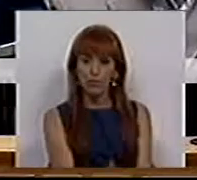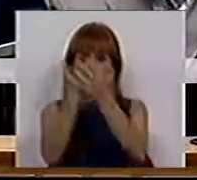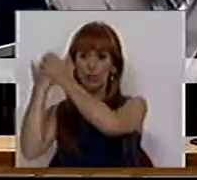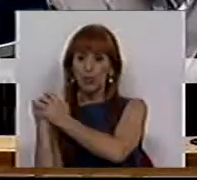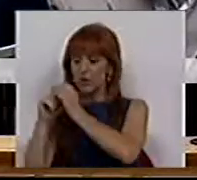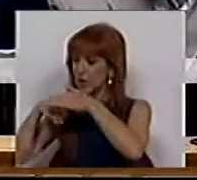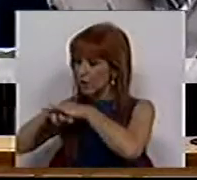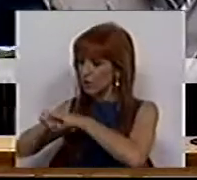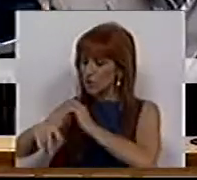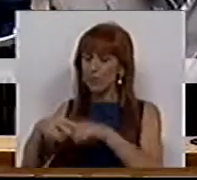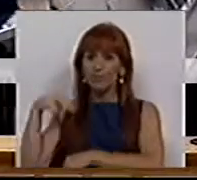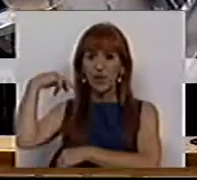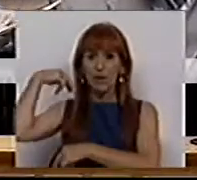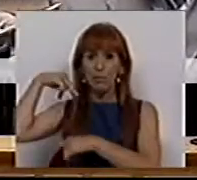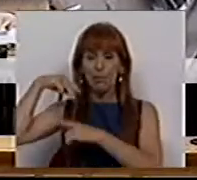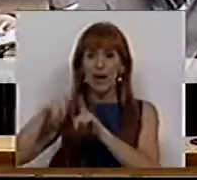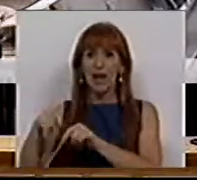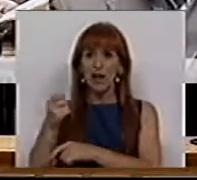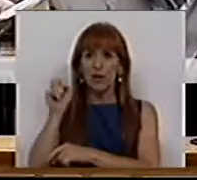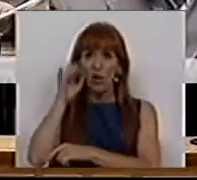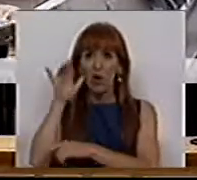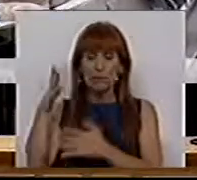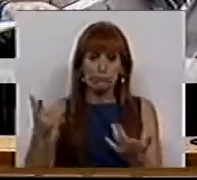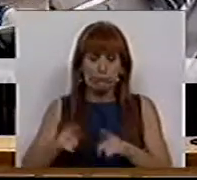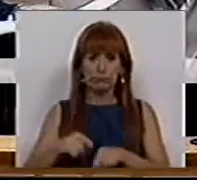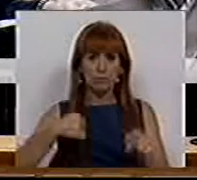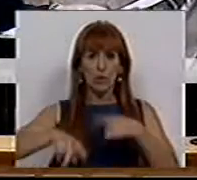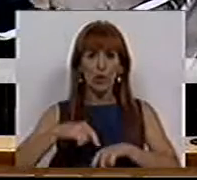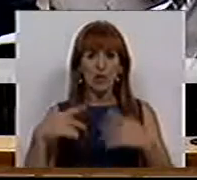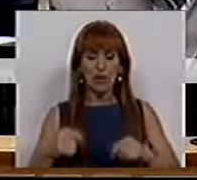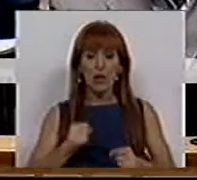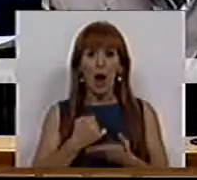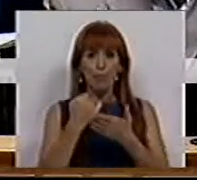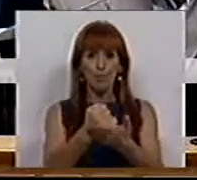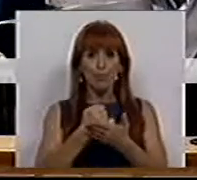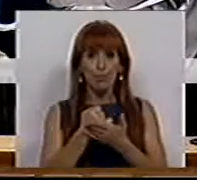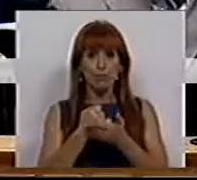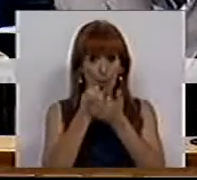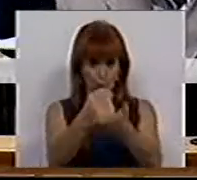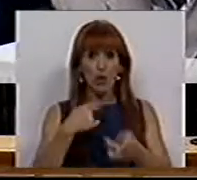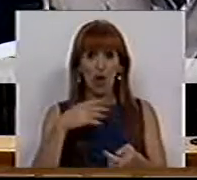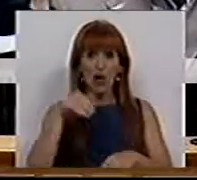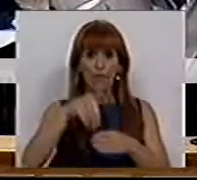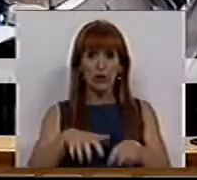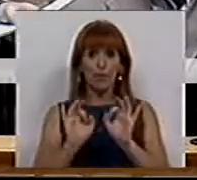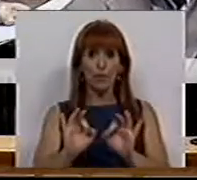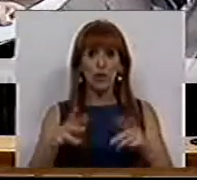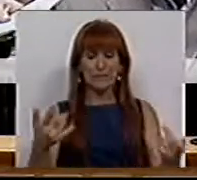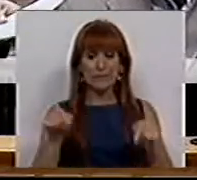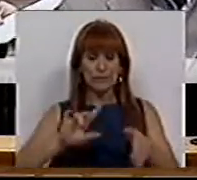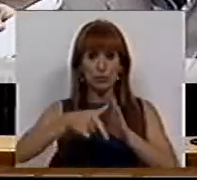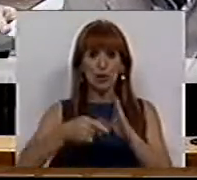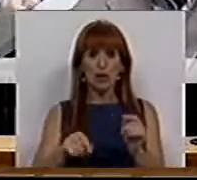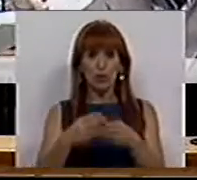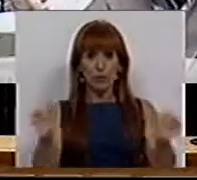conservação da pera rocha. Bom, da nossa parte terão o nosso apoio, votaremos favoravelmente este